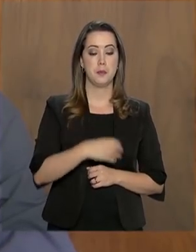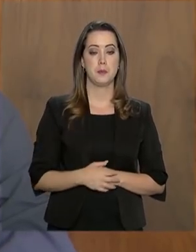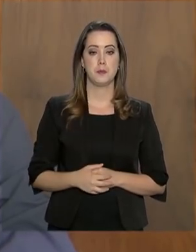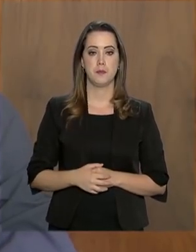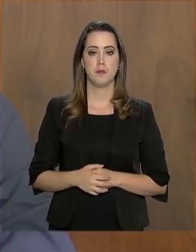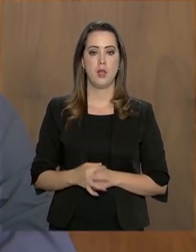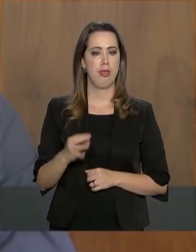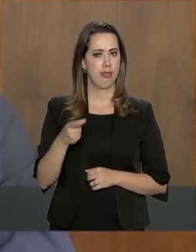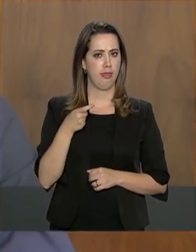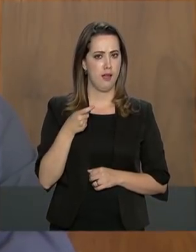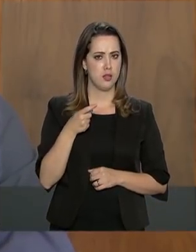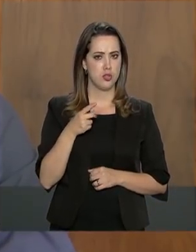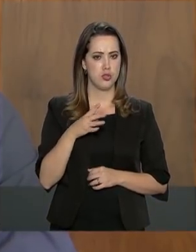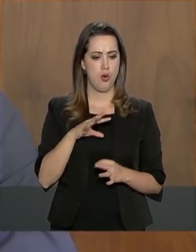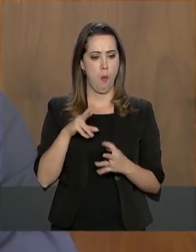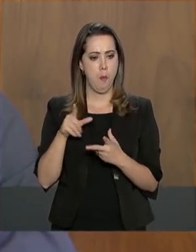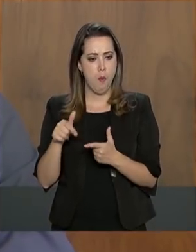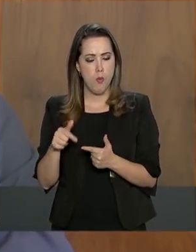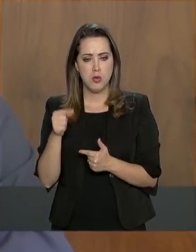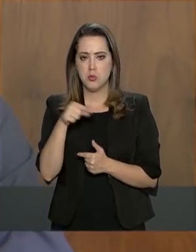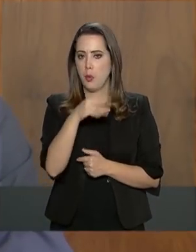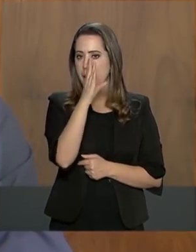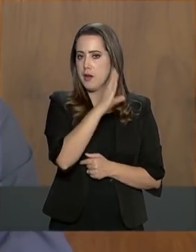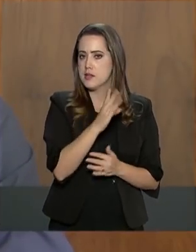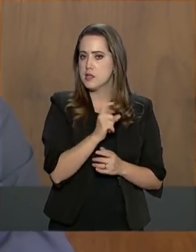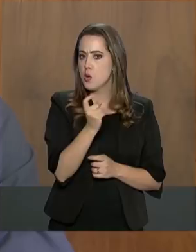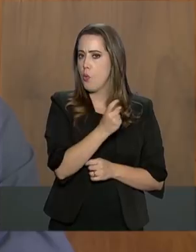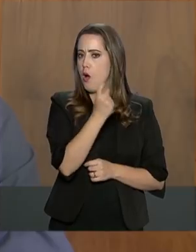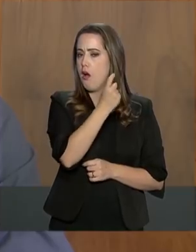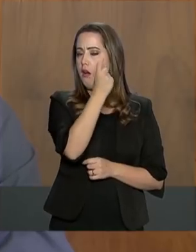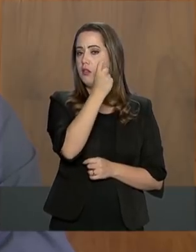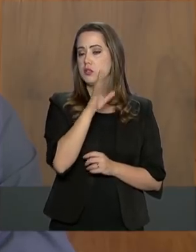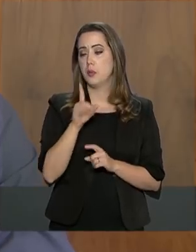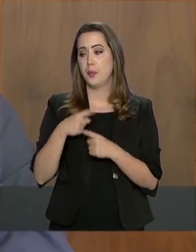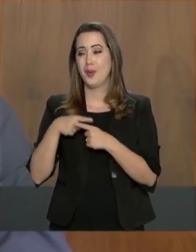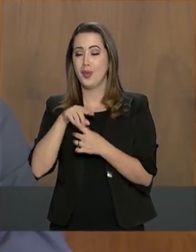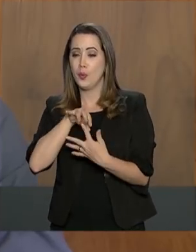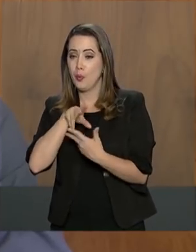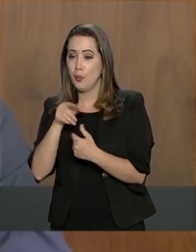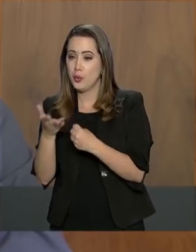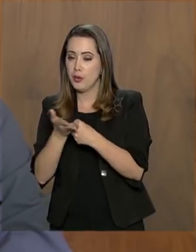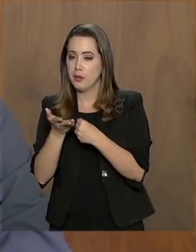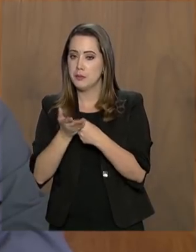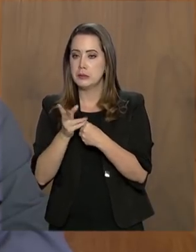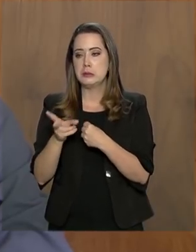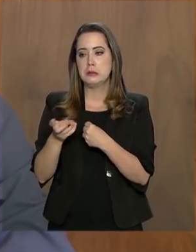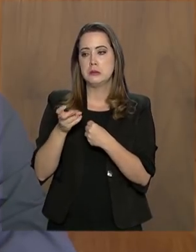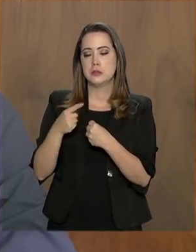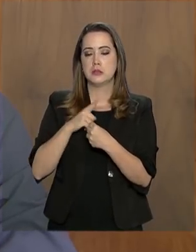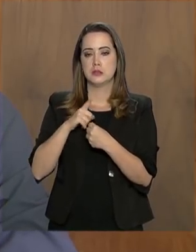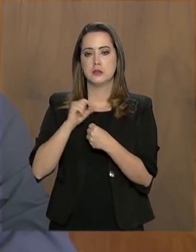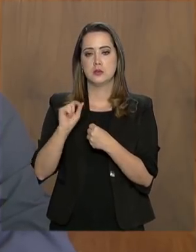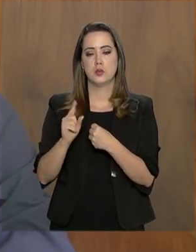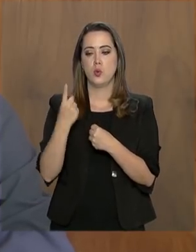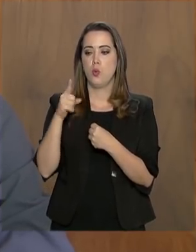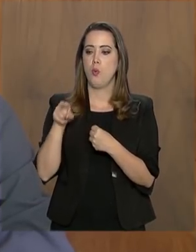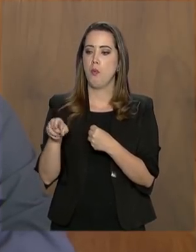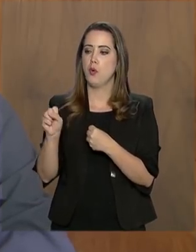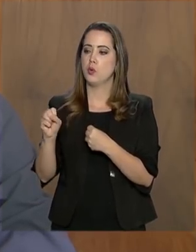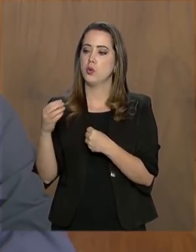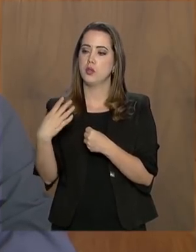alta internacionalmente, porque a taxa média mundial, a última estimativa que nós temos, é 1